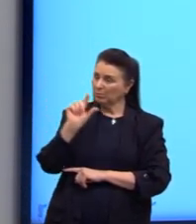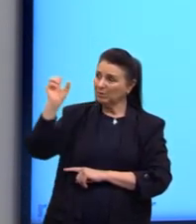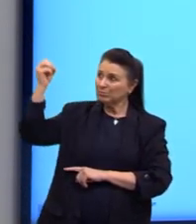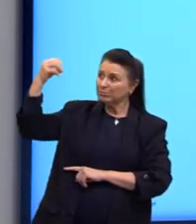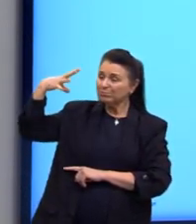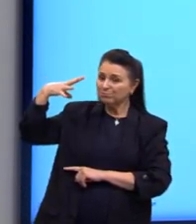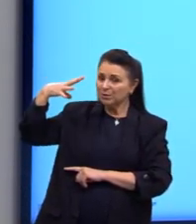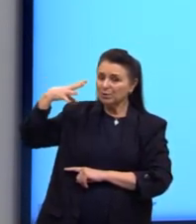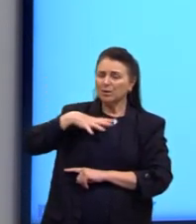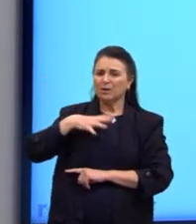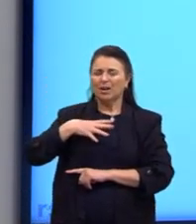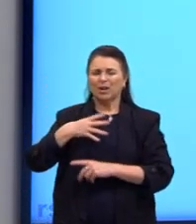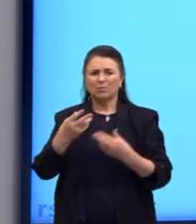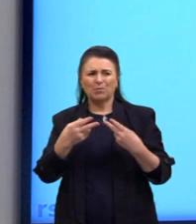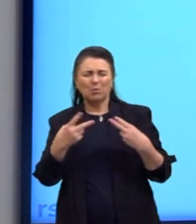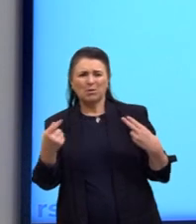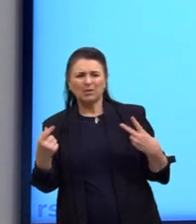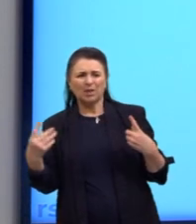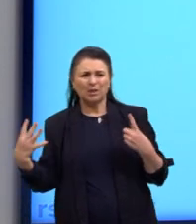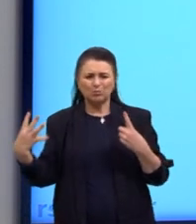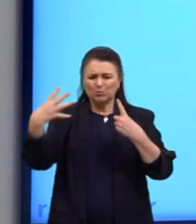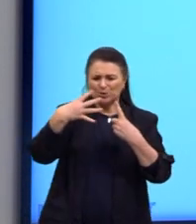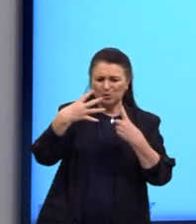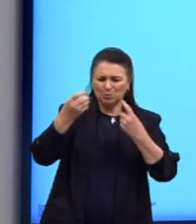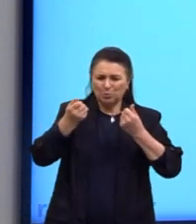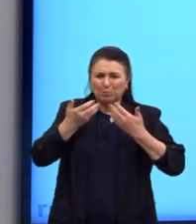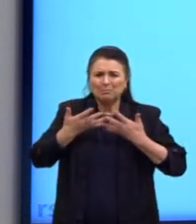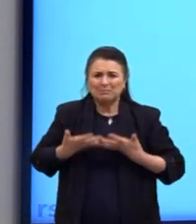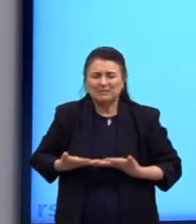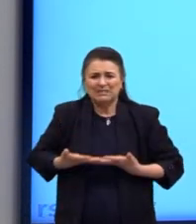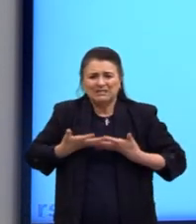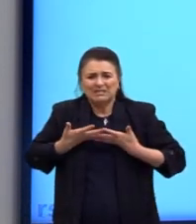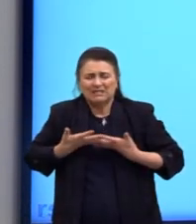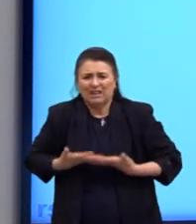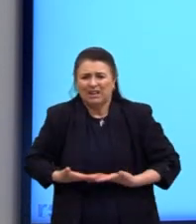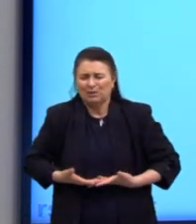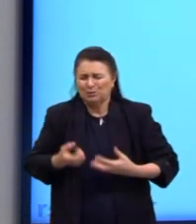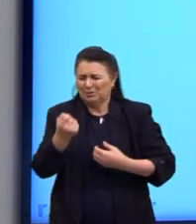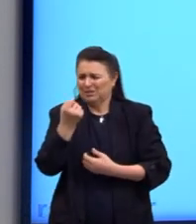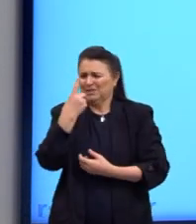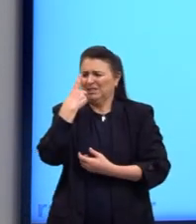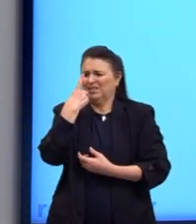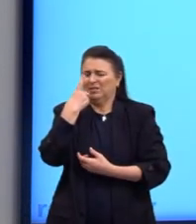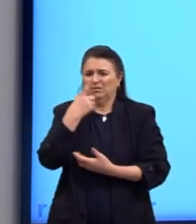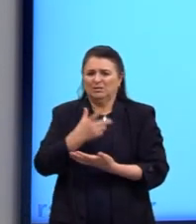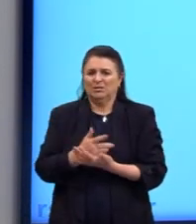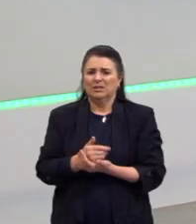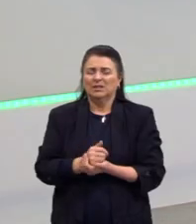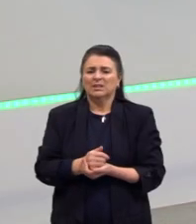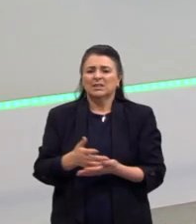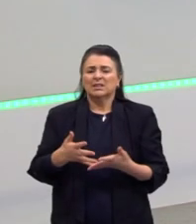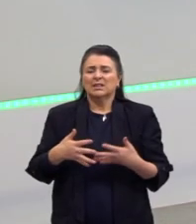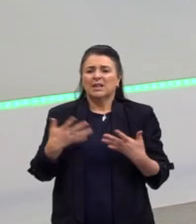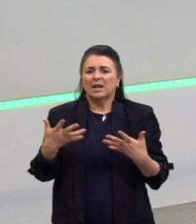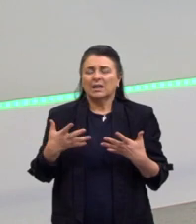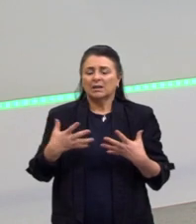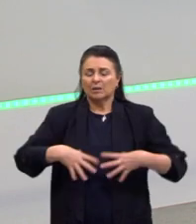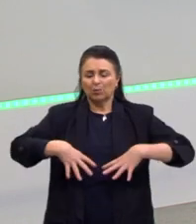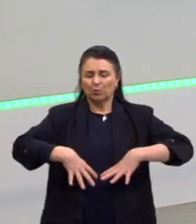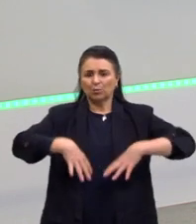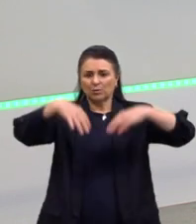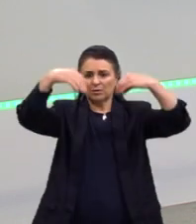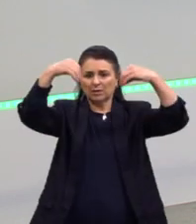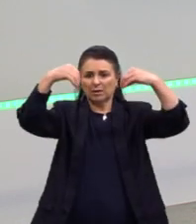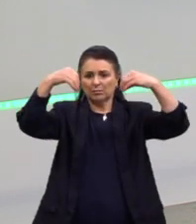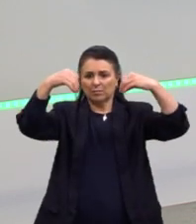um estilo pesado, e dá, sim, uma impressão como esse castelo, como um forte, algo que possamos nos